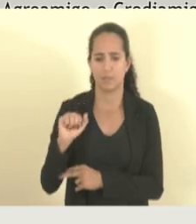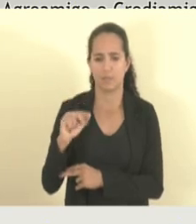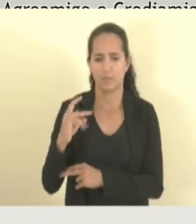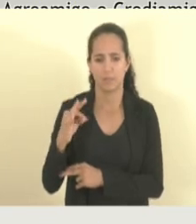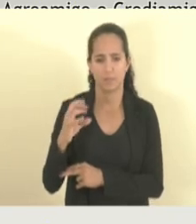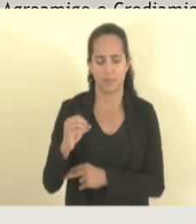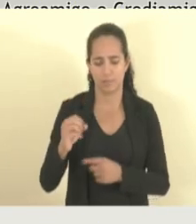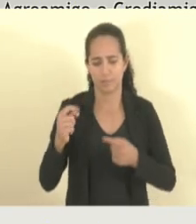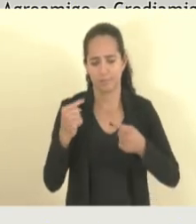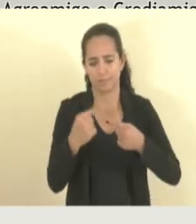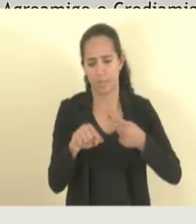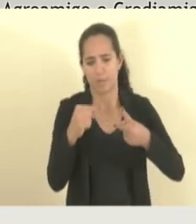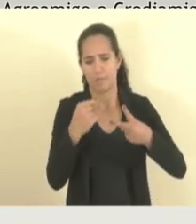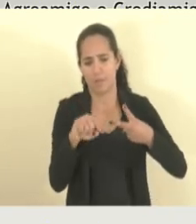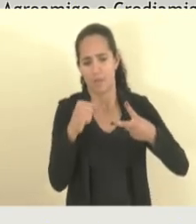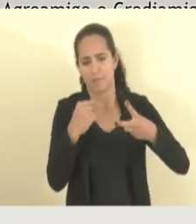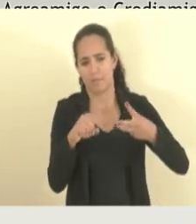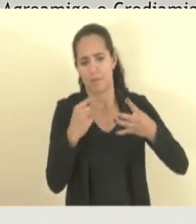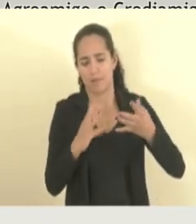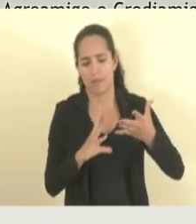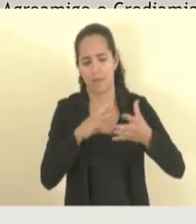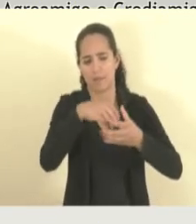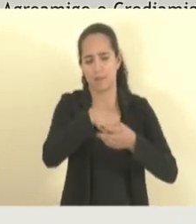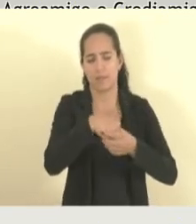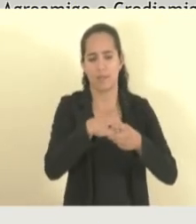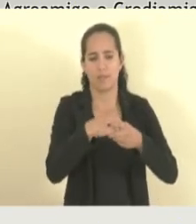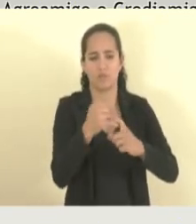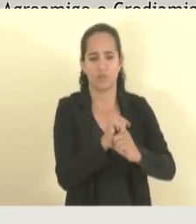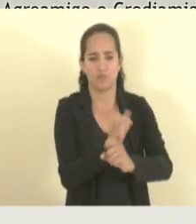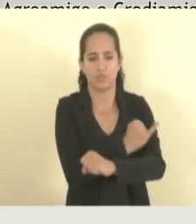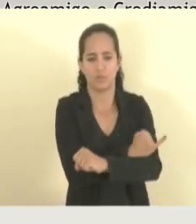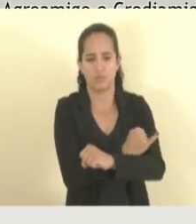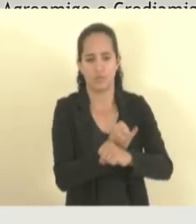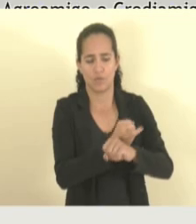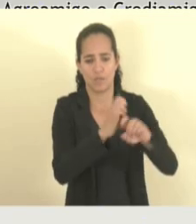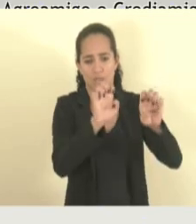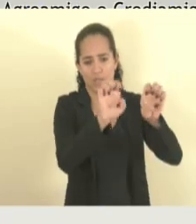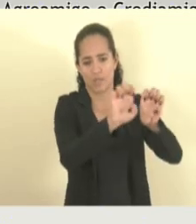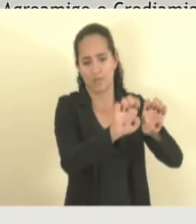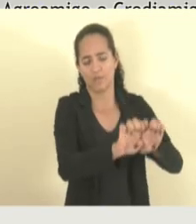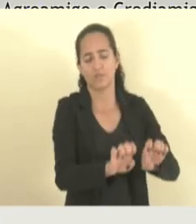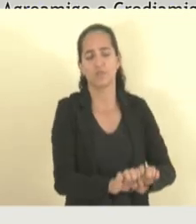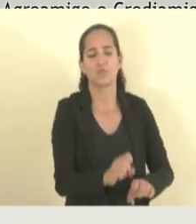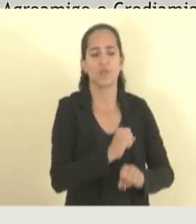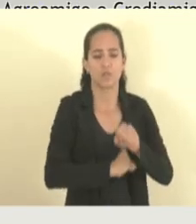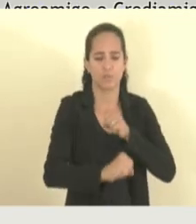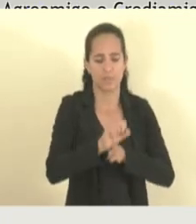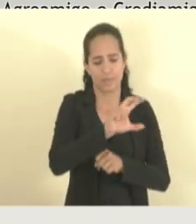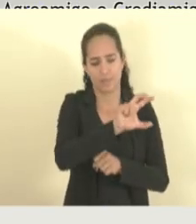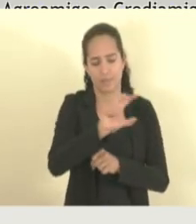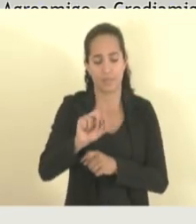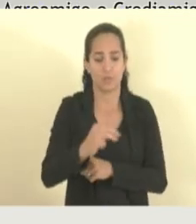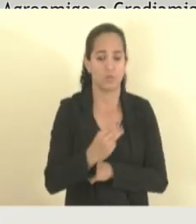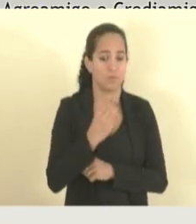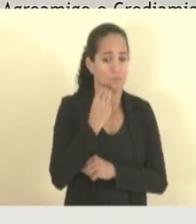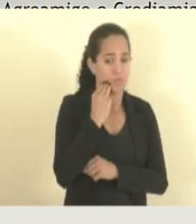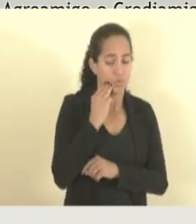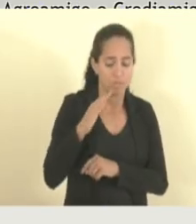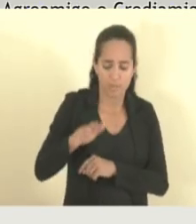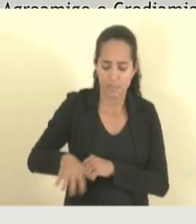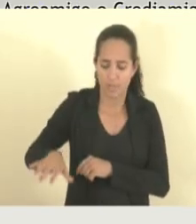crédito em infraestrutura. Nós aplicamos o ano passado 500 milhões, no agronegócio